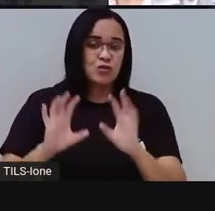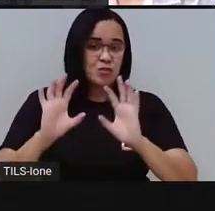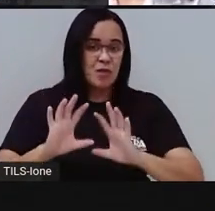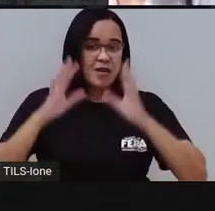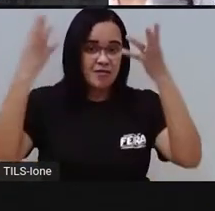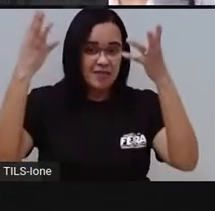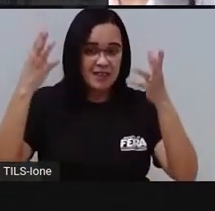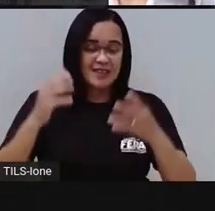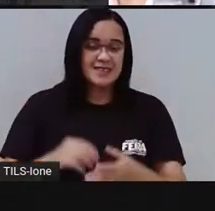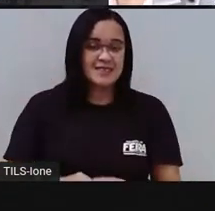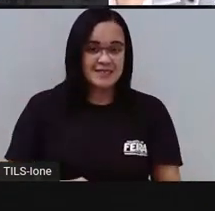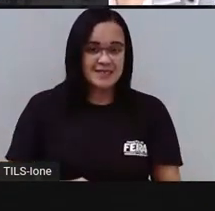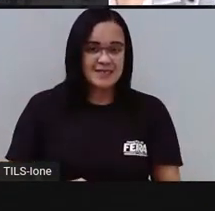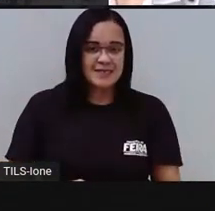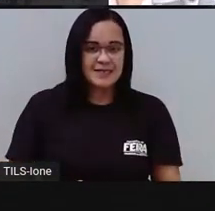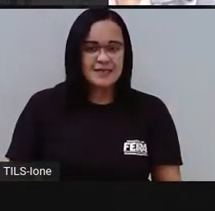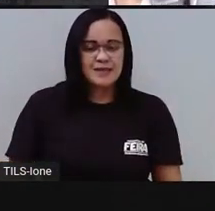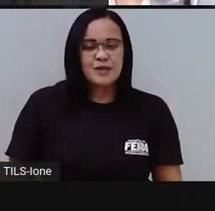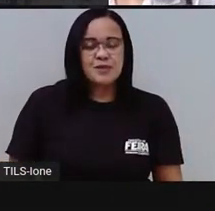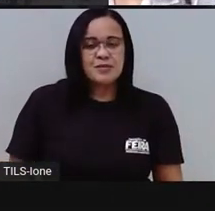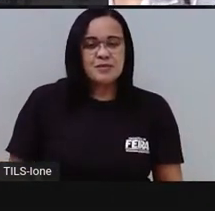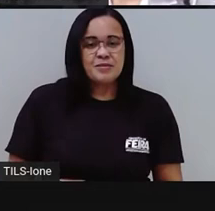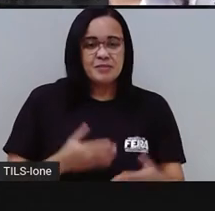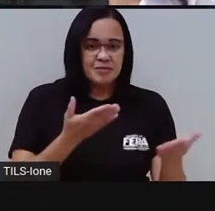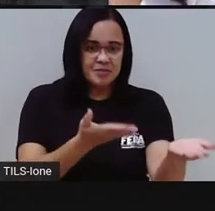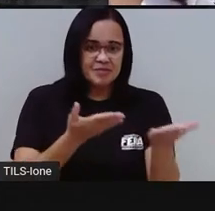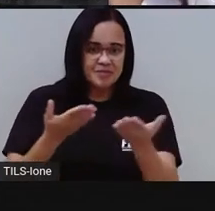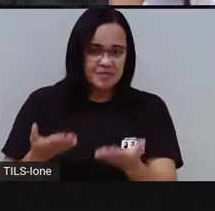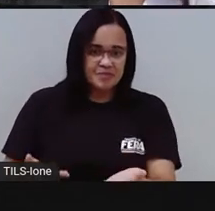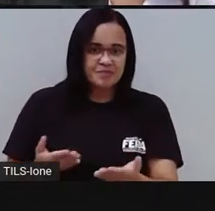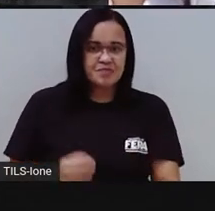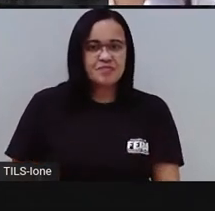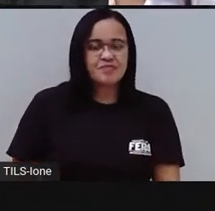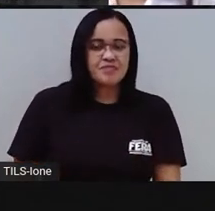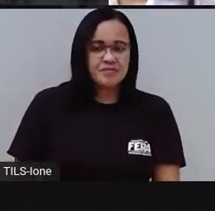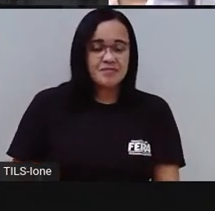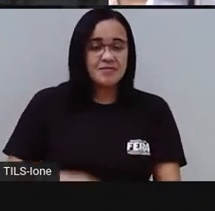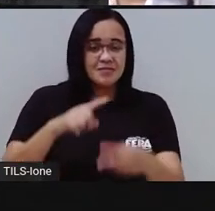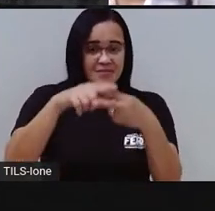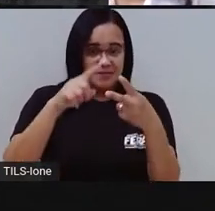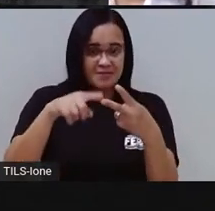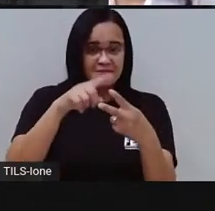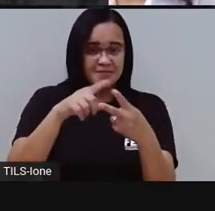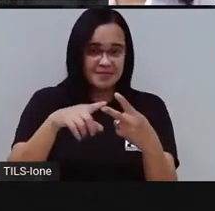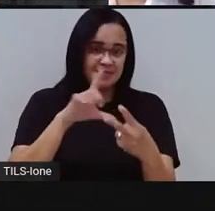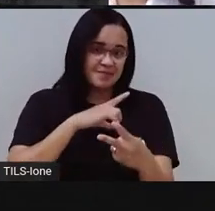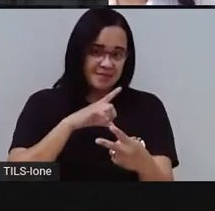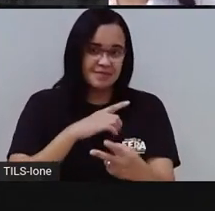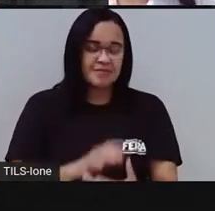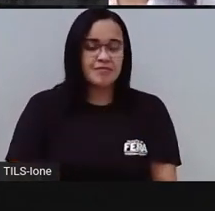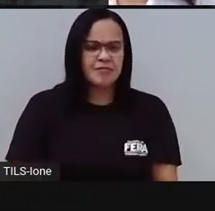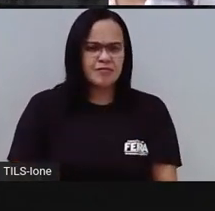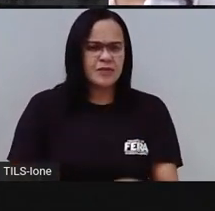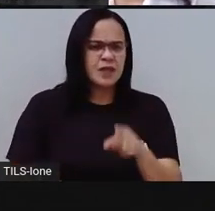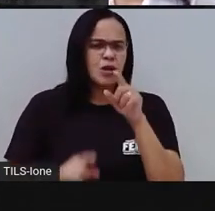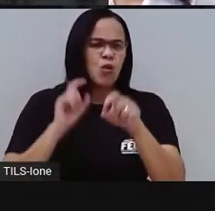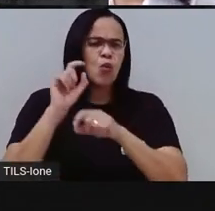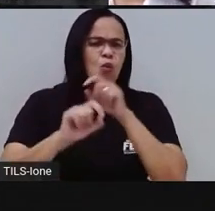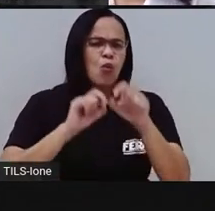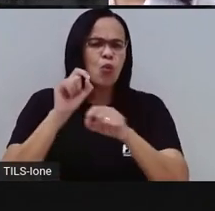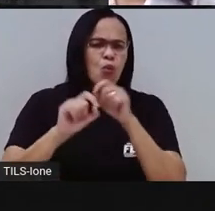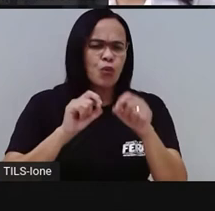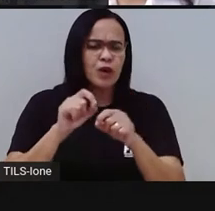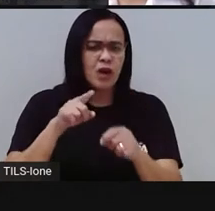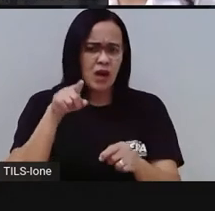vinagre. Certo? Foi. Pandei a resposta aqui. Essa aqui não é bolinho. Adivinha se